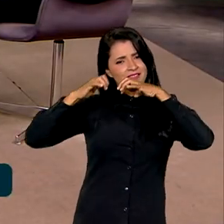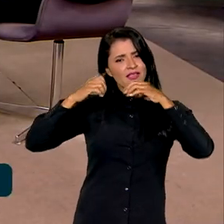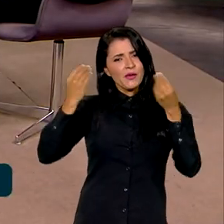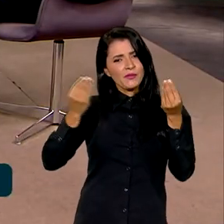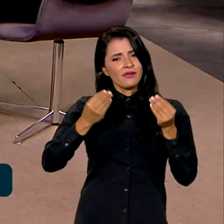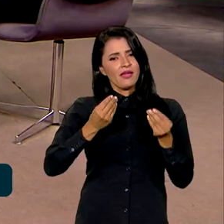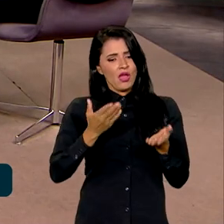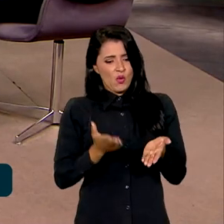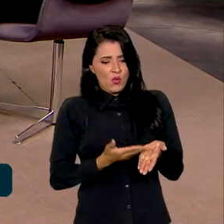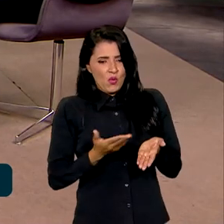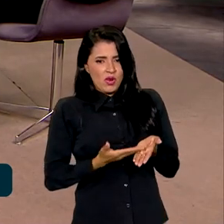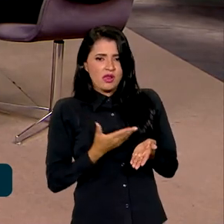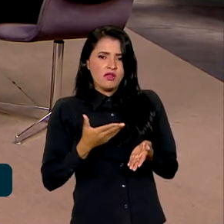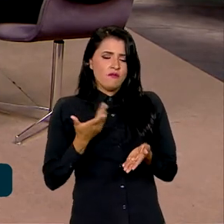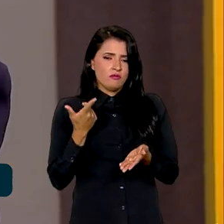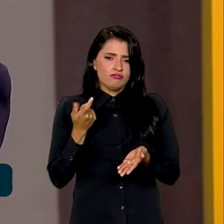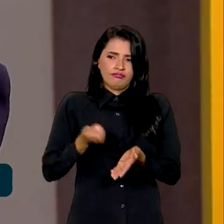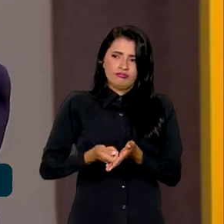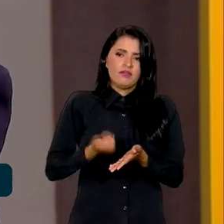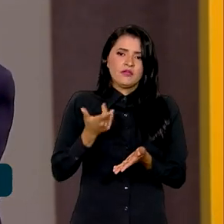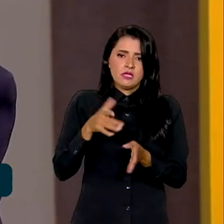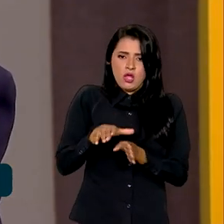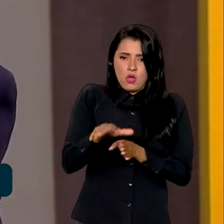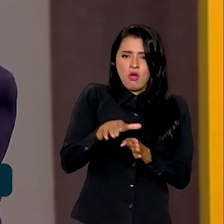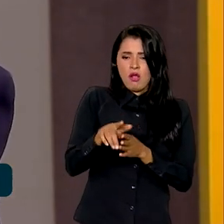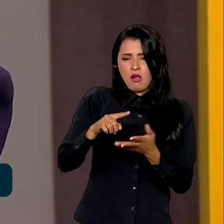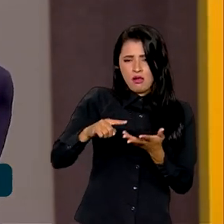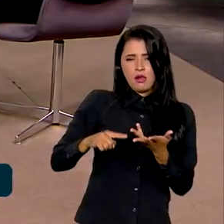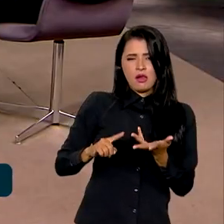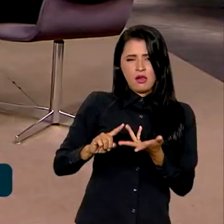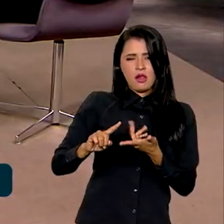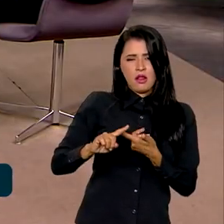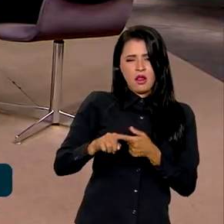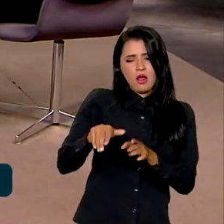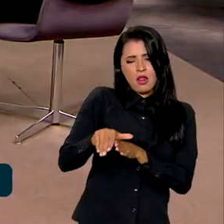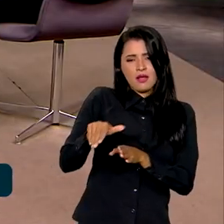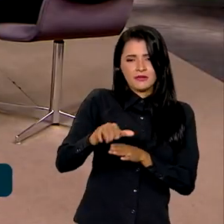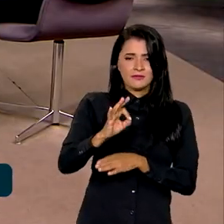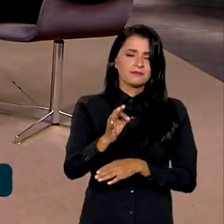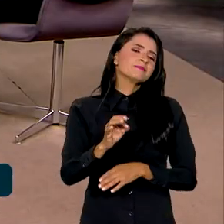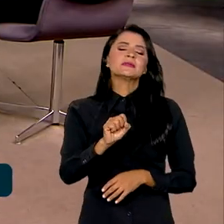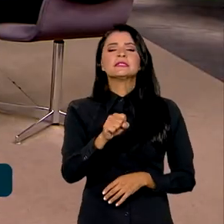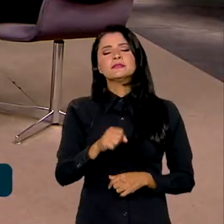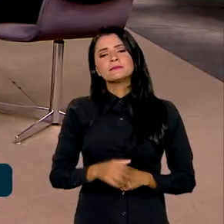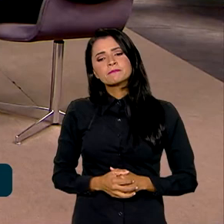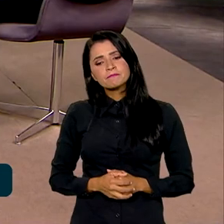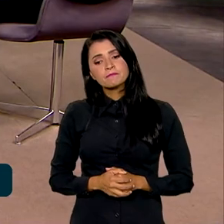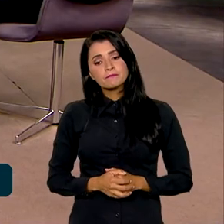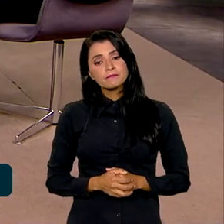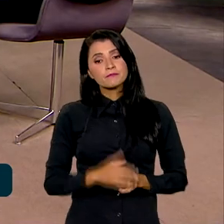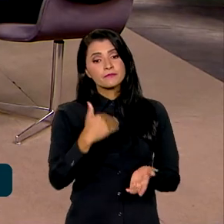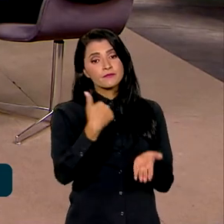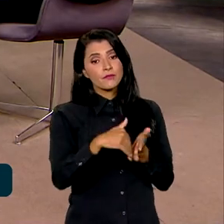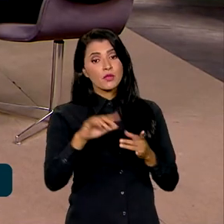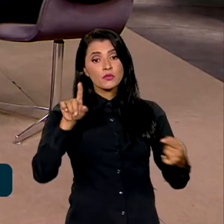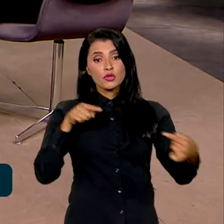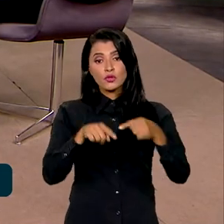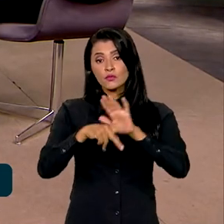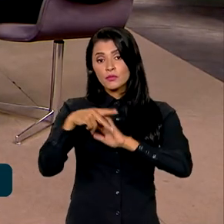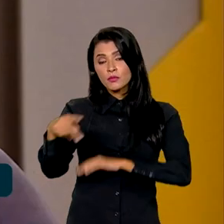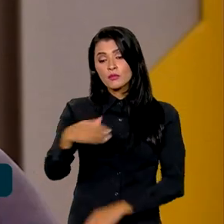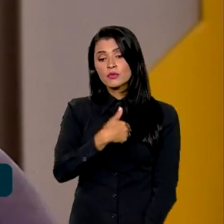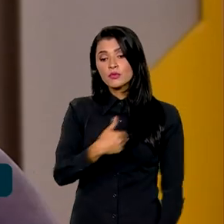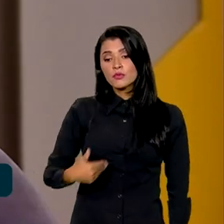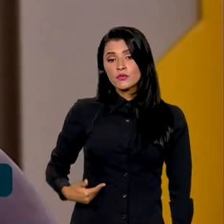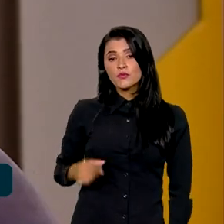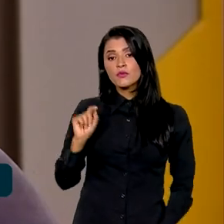não vai ser prescritivo, mas de orientação, né? Exato. Secretário, um objetivo do governo é combater a